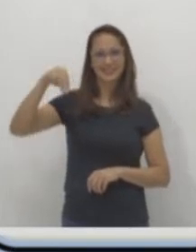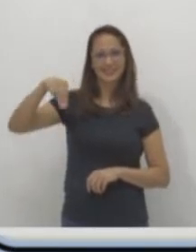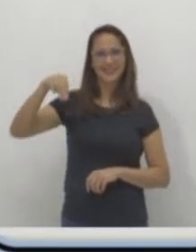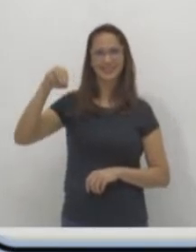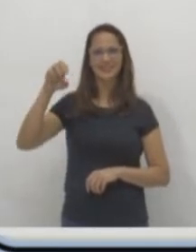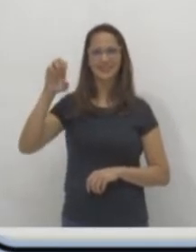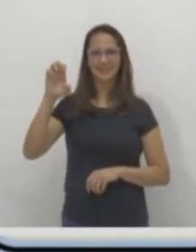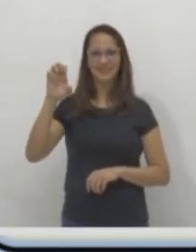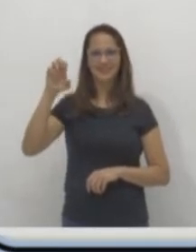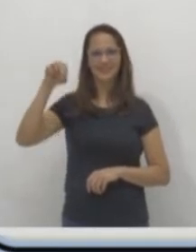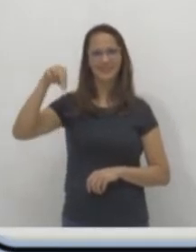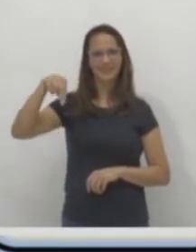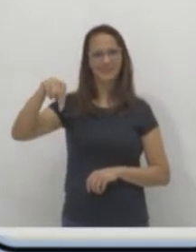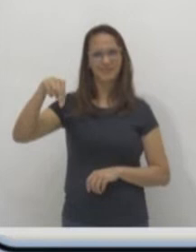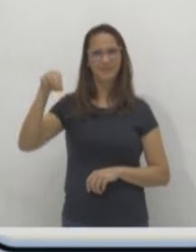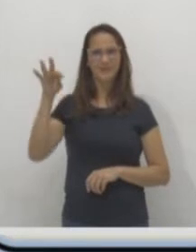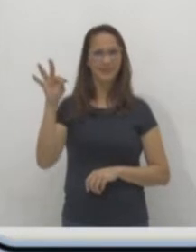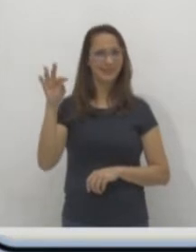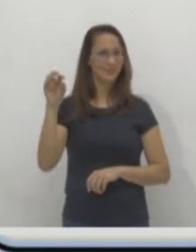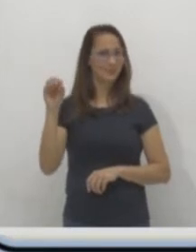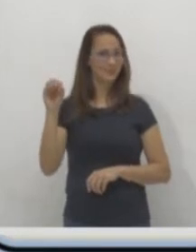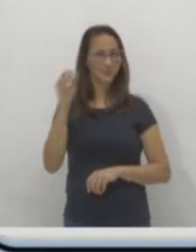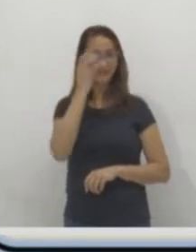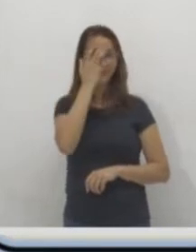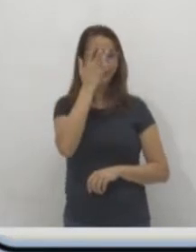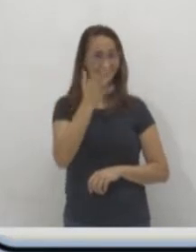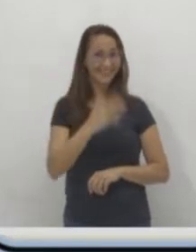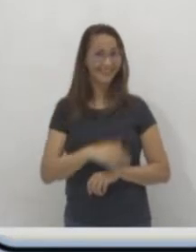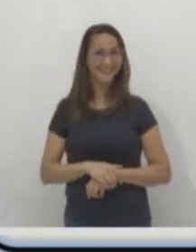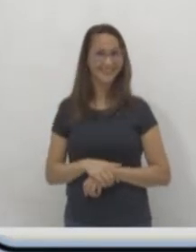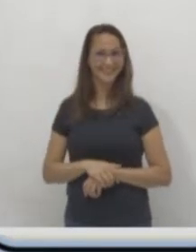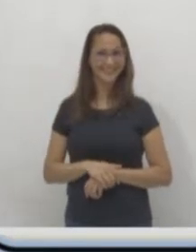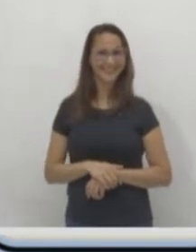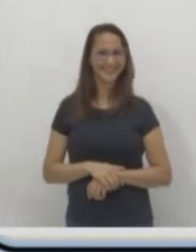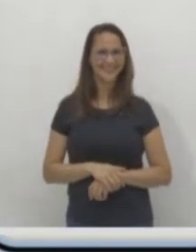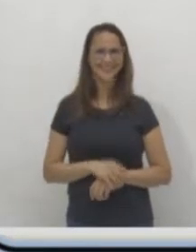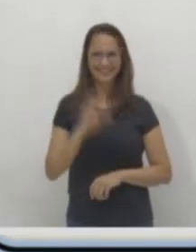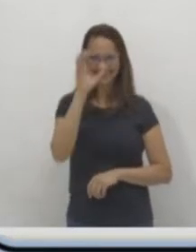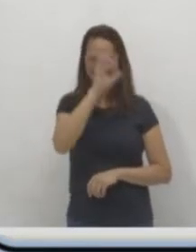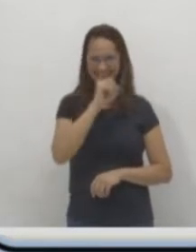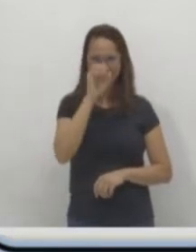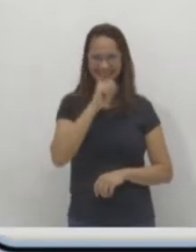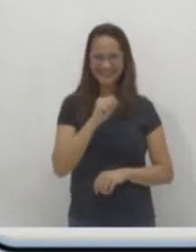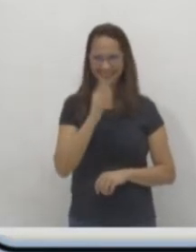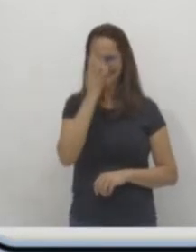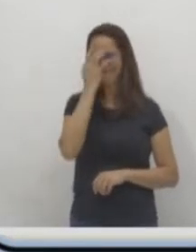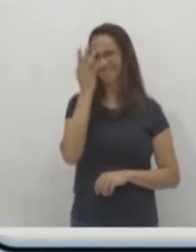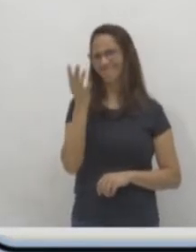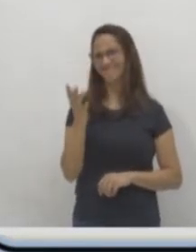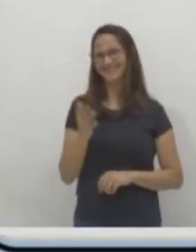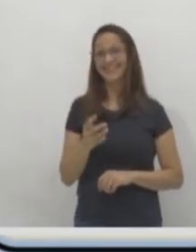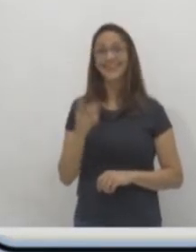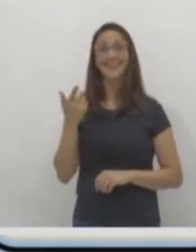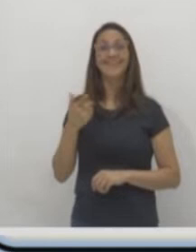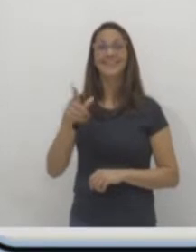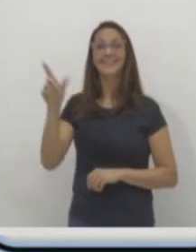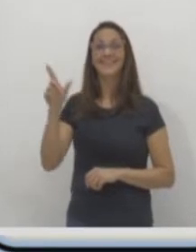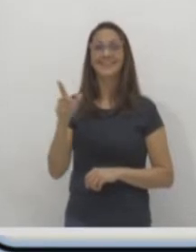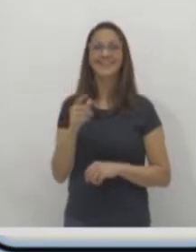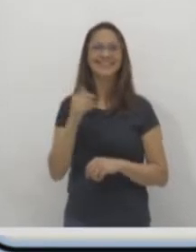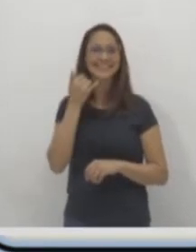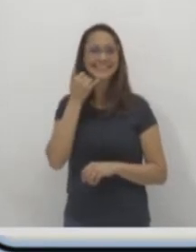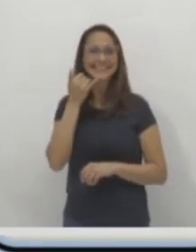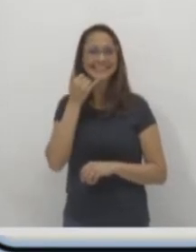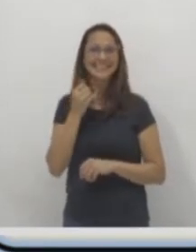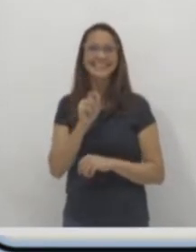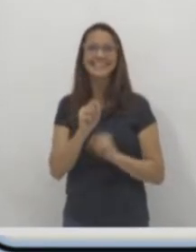Agora eu quero ver se vocês estão realmente craque. Deu para aprender? Muito tranquilo, né? Vamos lá para a linha. Vamos ver tem alguém na produção aí. Tem alguém aí?